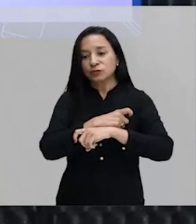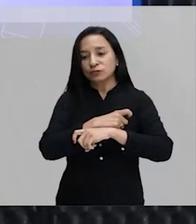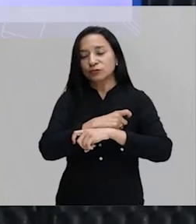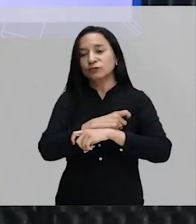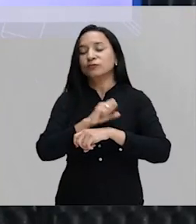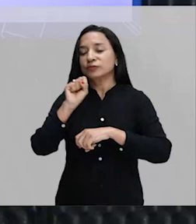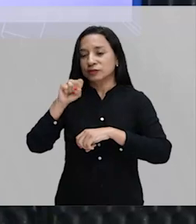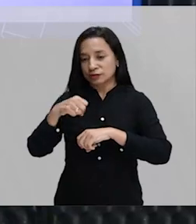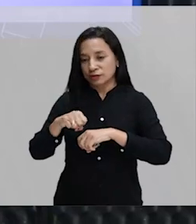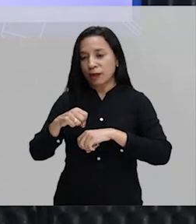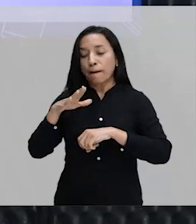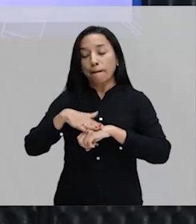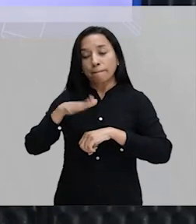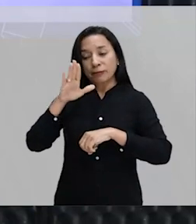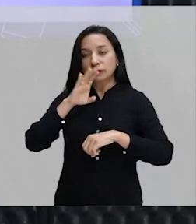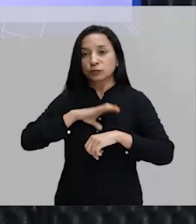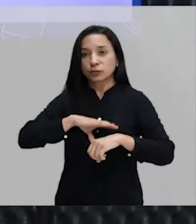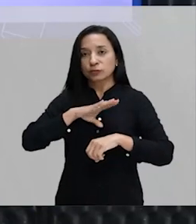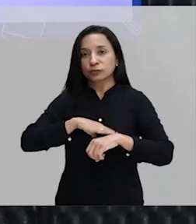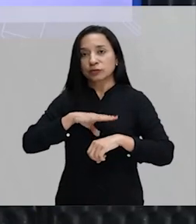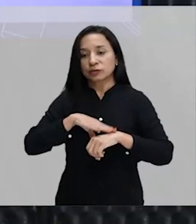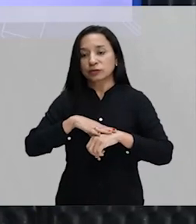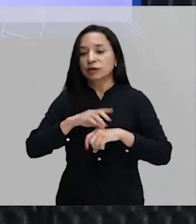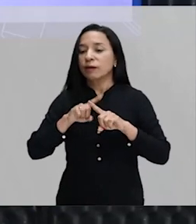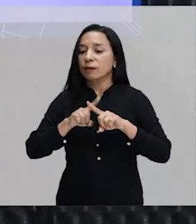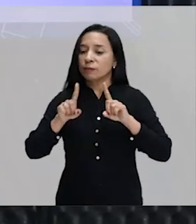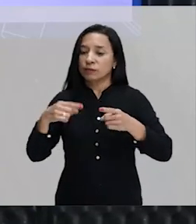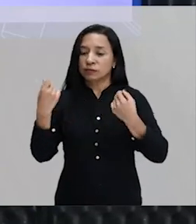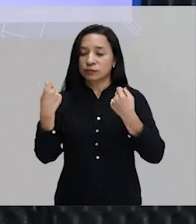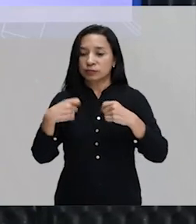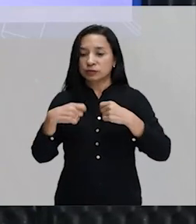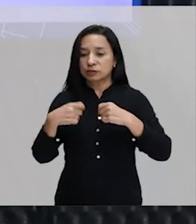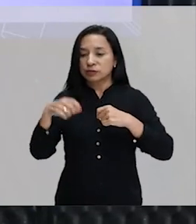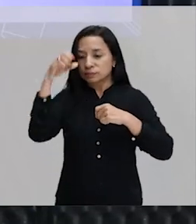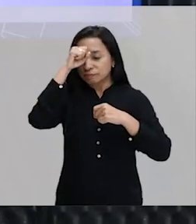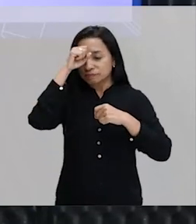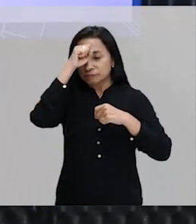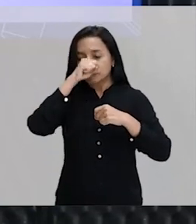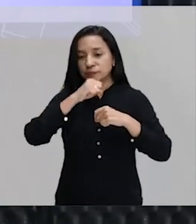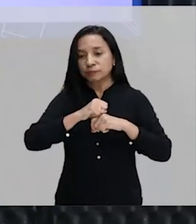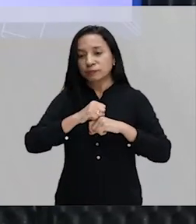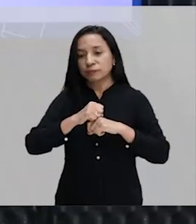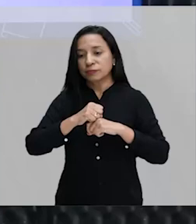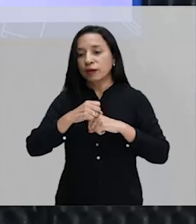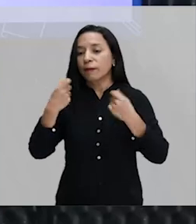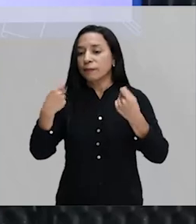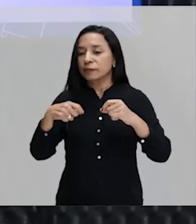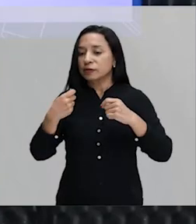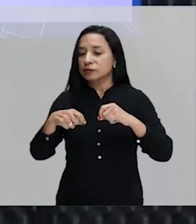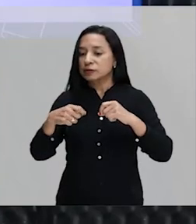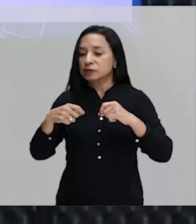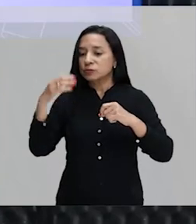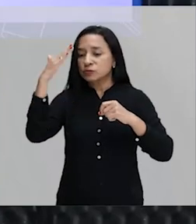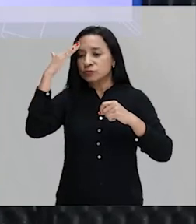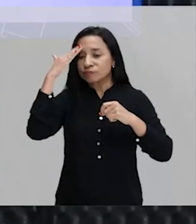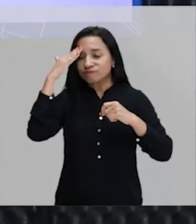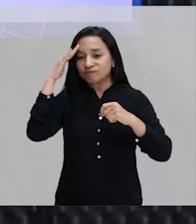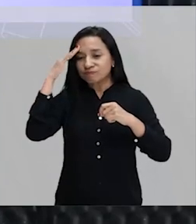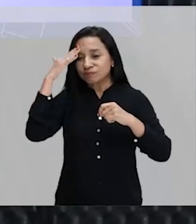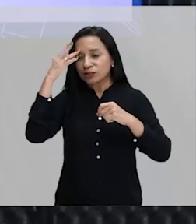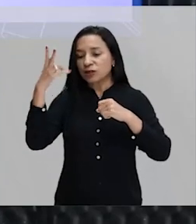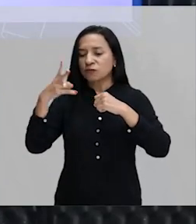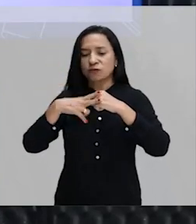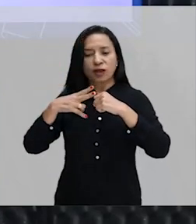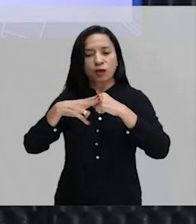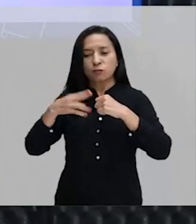português com certeza certo mas eu preciso aprender eu preciso compreender verbo a